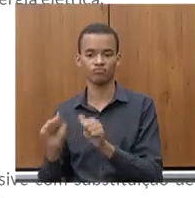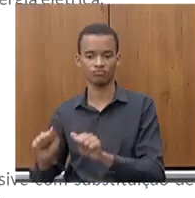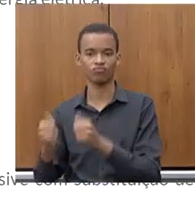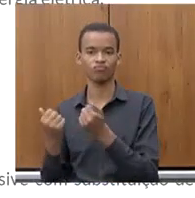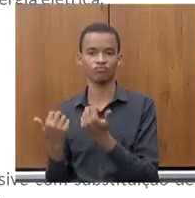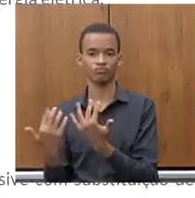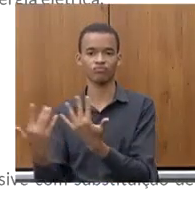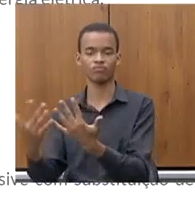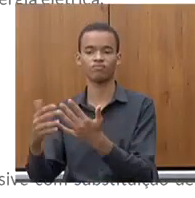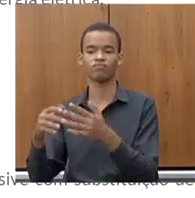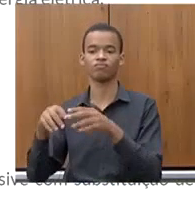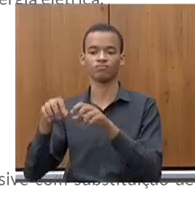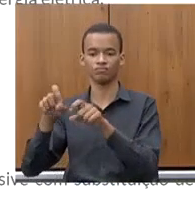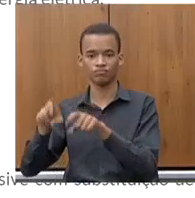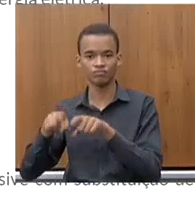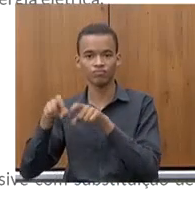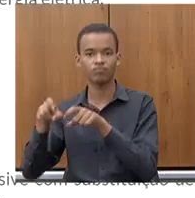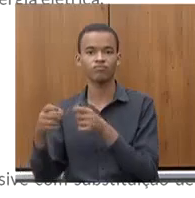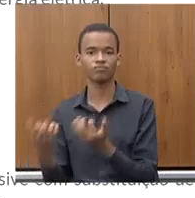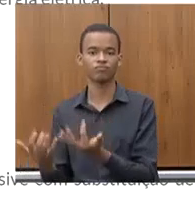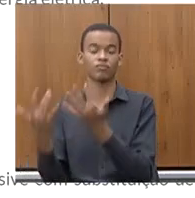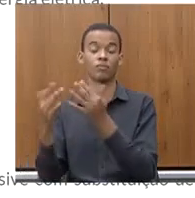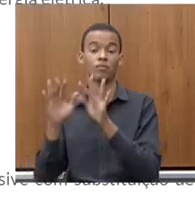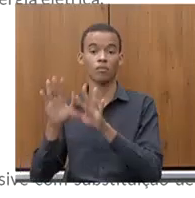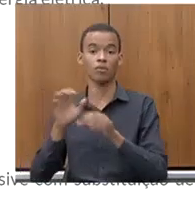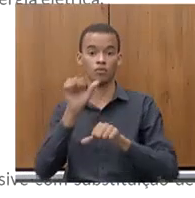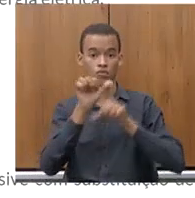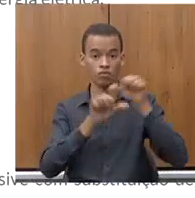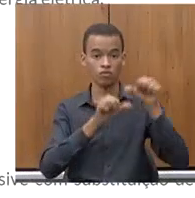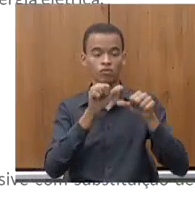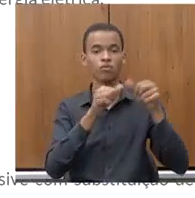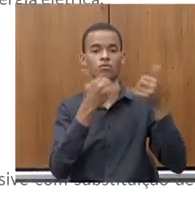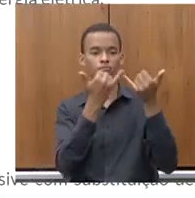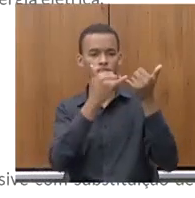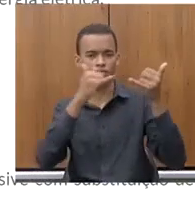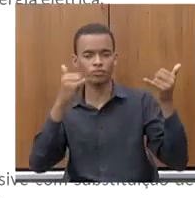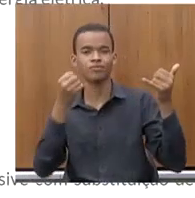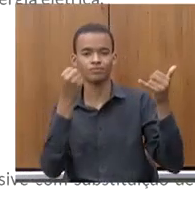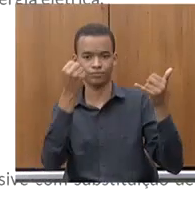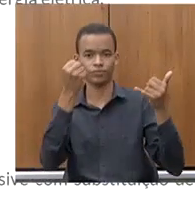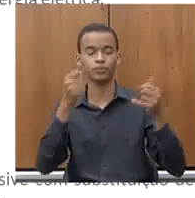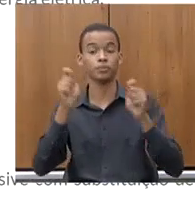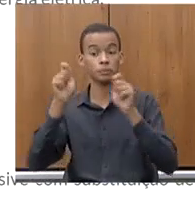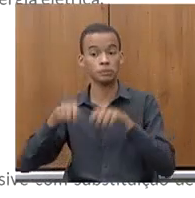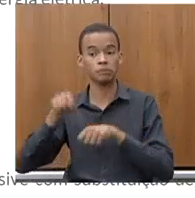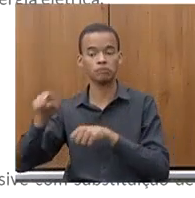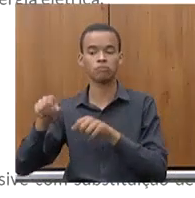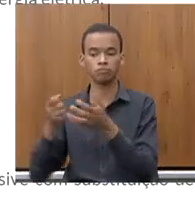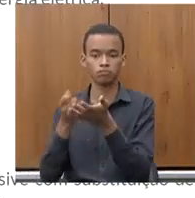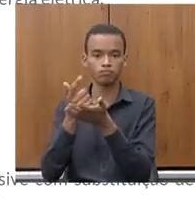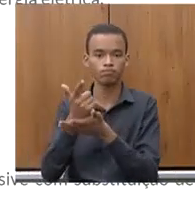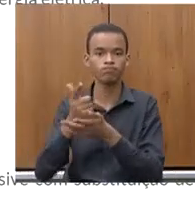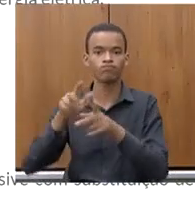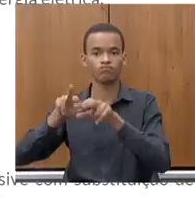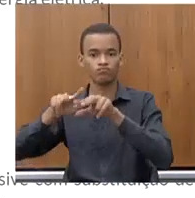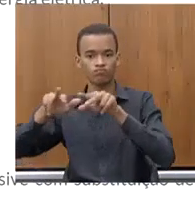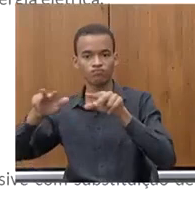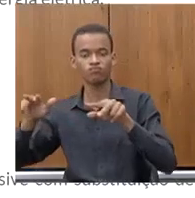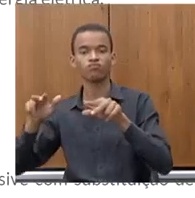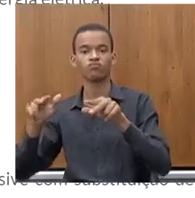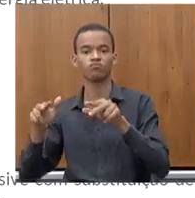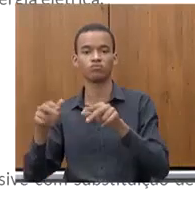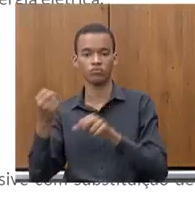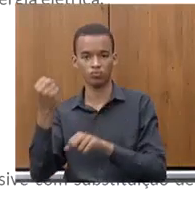Minas Trifásico, ele vai poder colocar máquinas e equipamentos que requerem mais